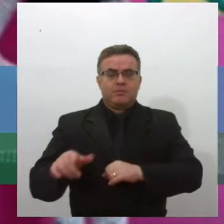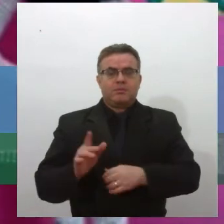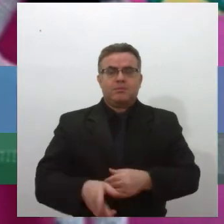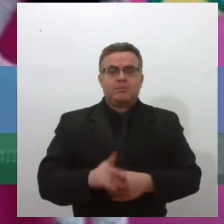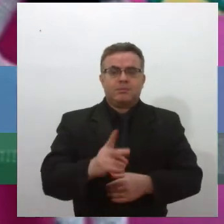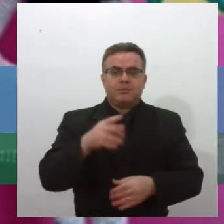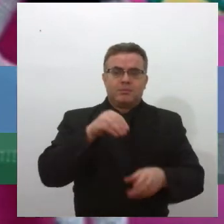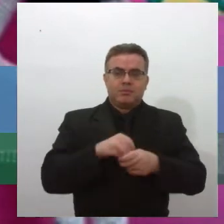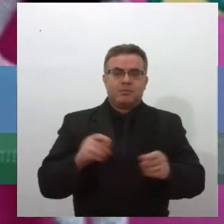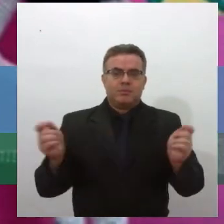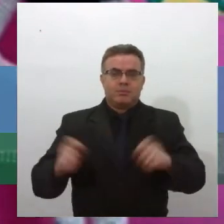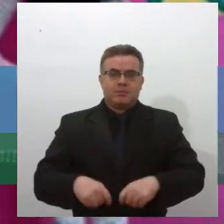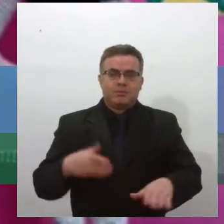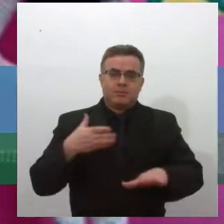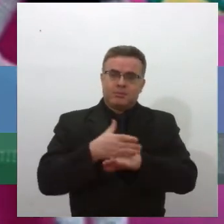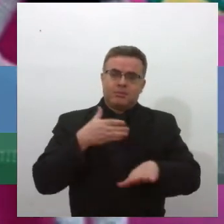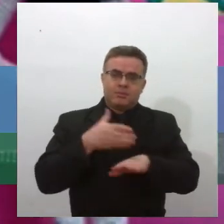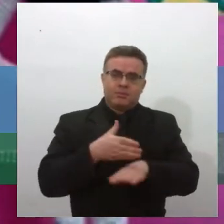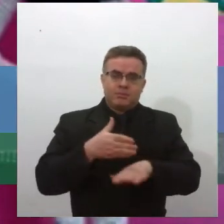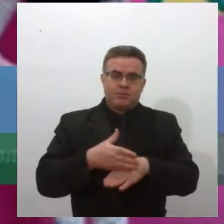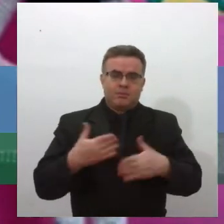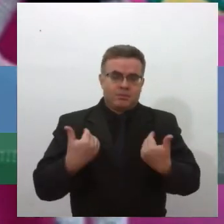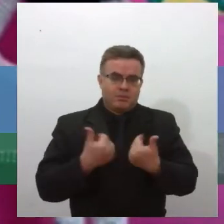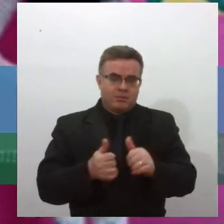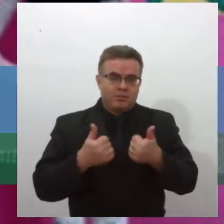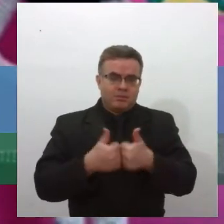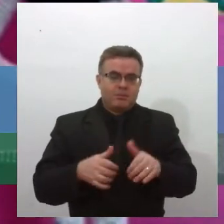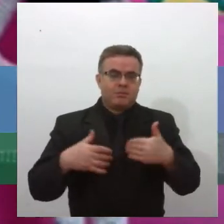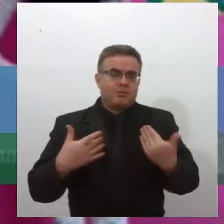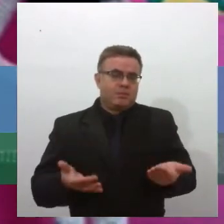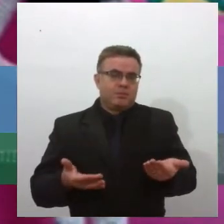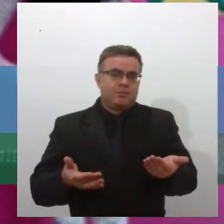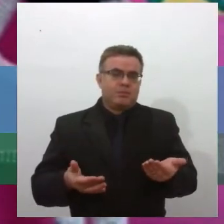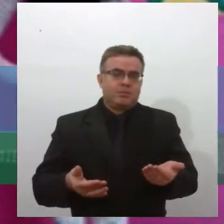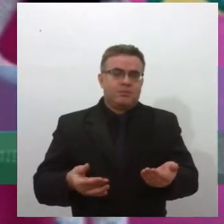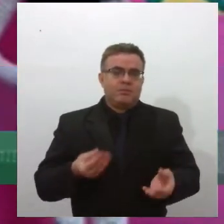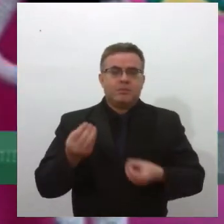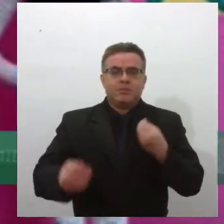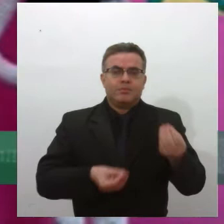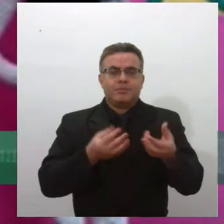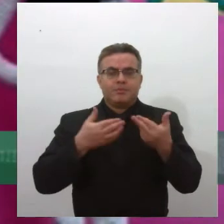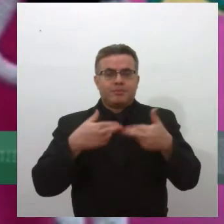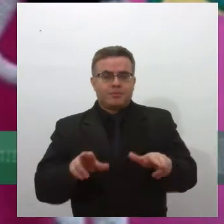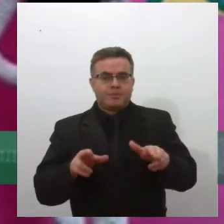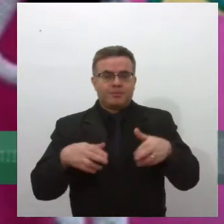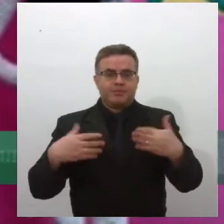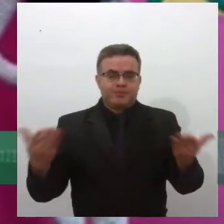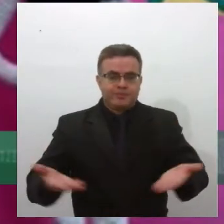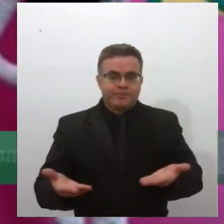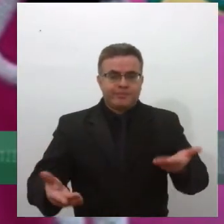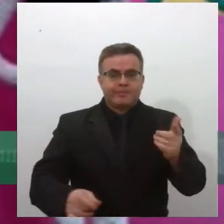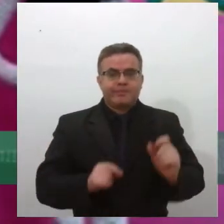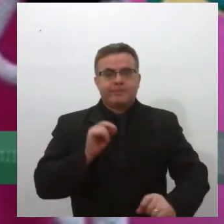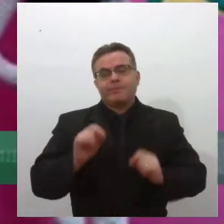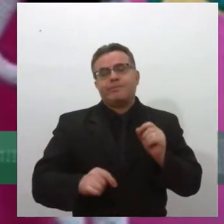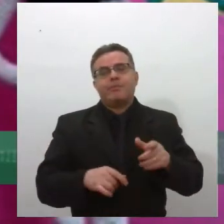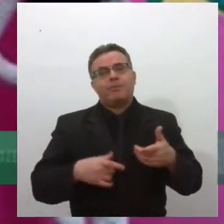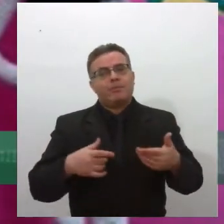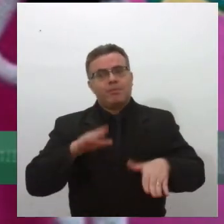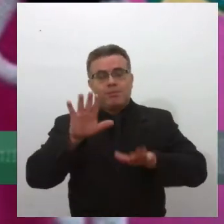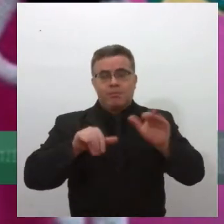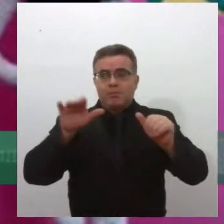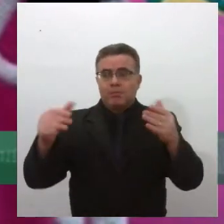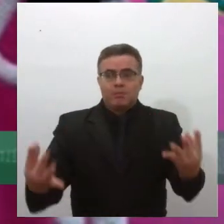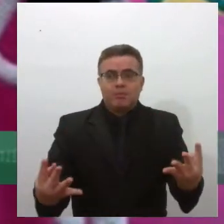poder ter acesso ao transporte. Como agir? Nesse momento, a gente precisa, acho que a gente precisa chamar atenção